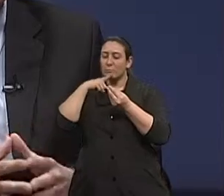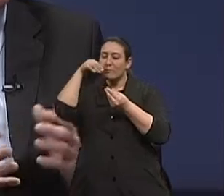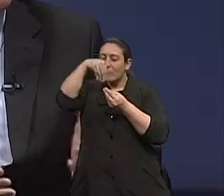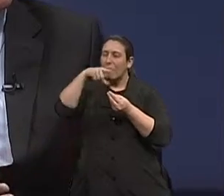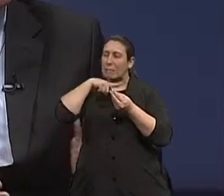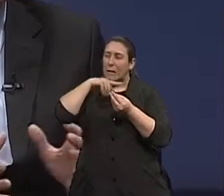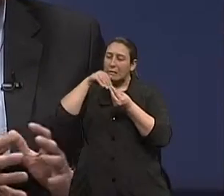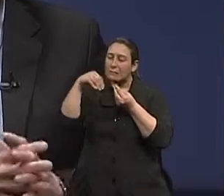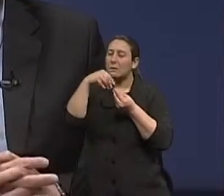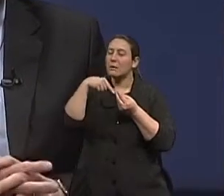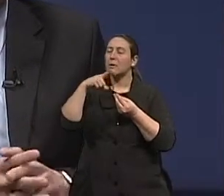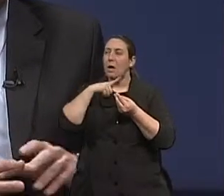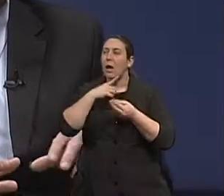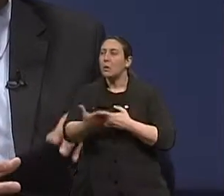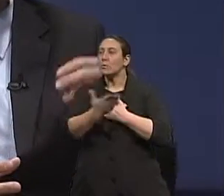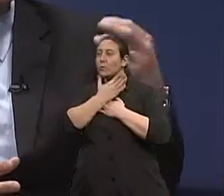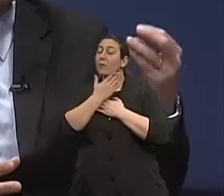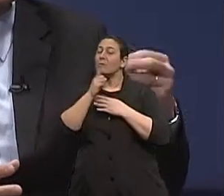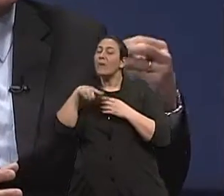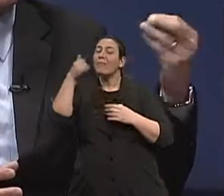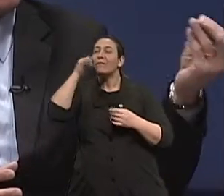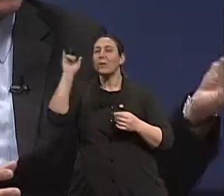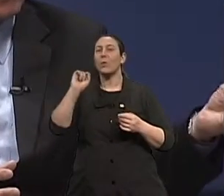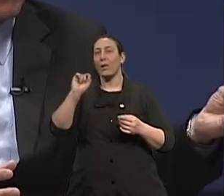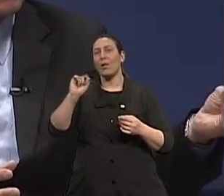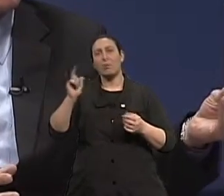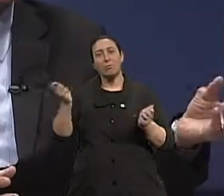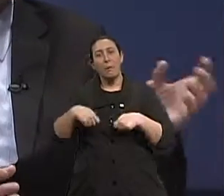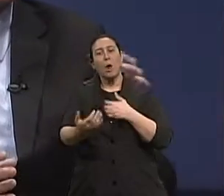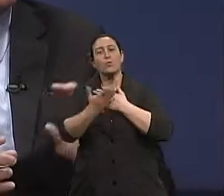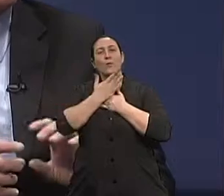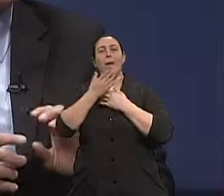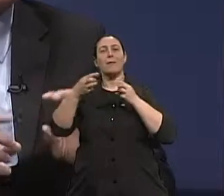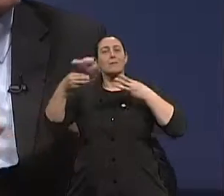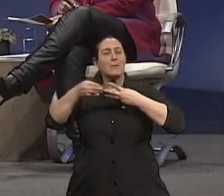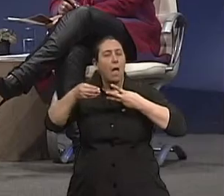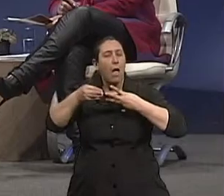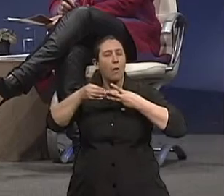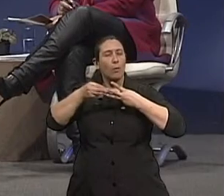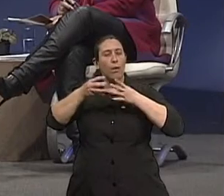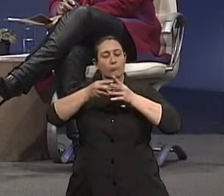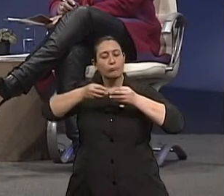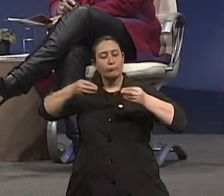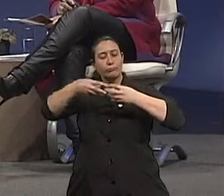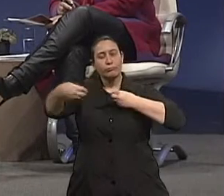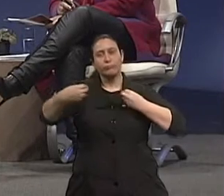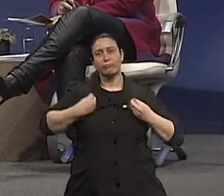antioxidante, isso evitaria a oxidação das células e tornaria a célula mais longeva.